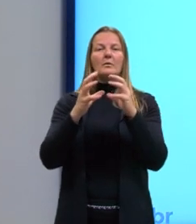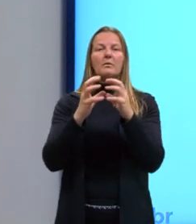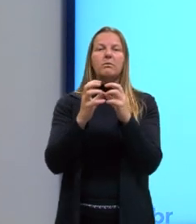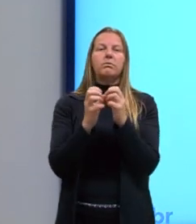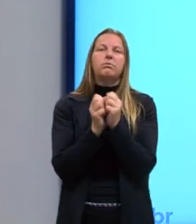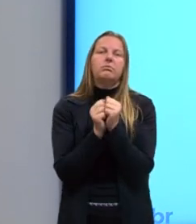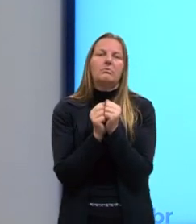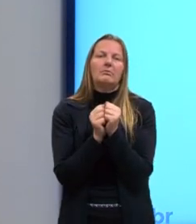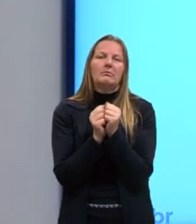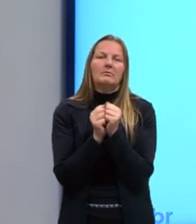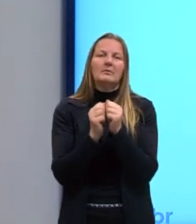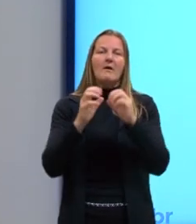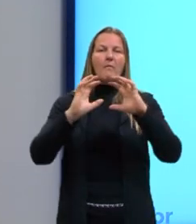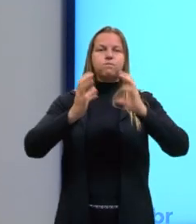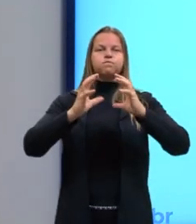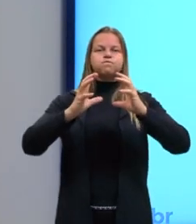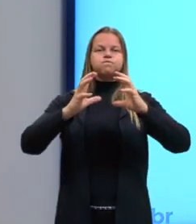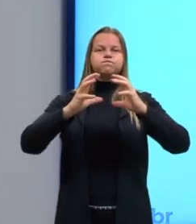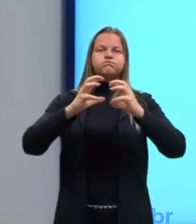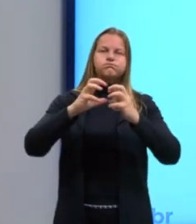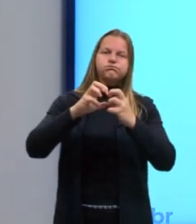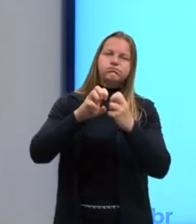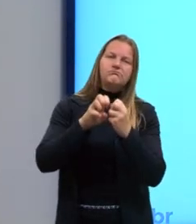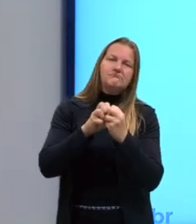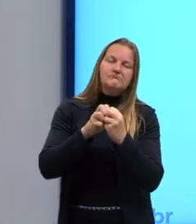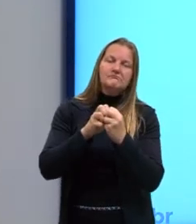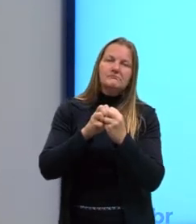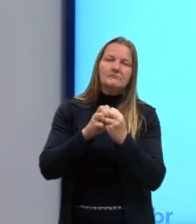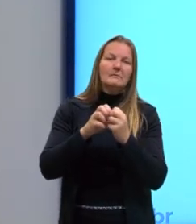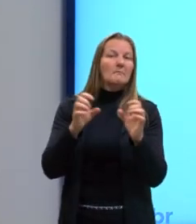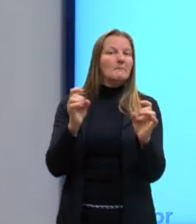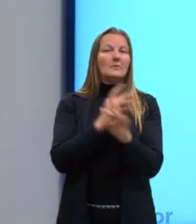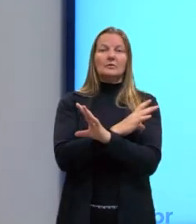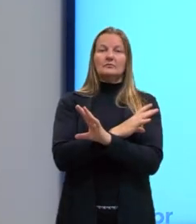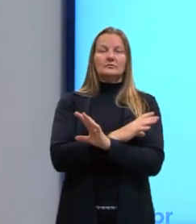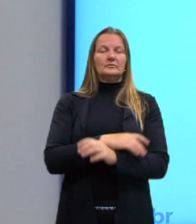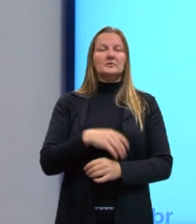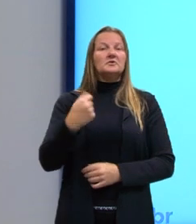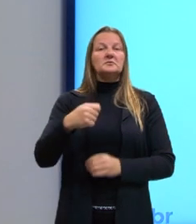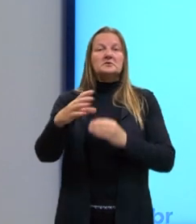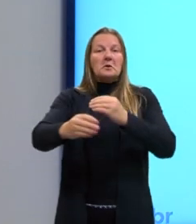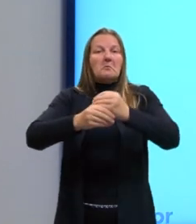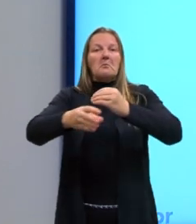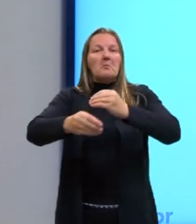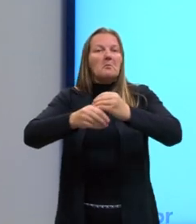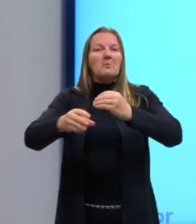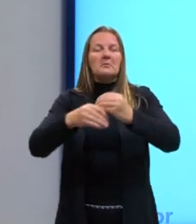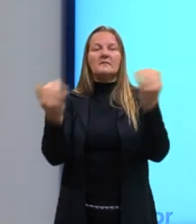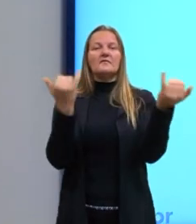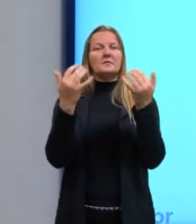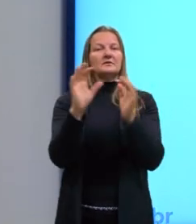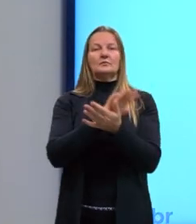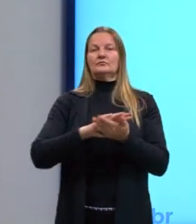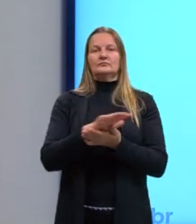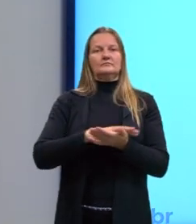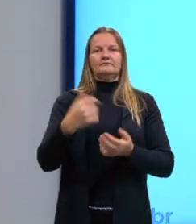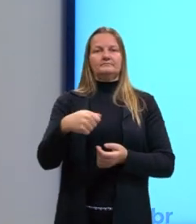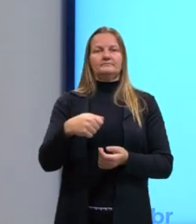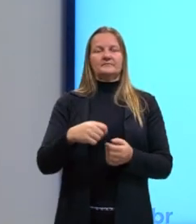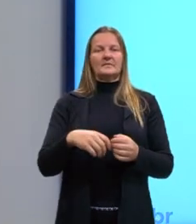a mesma coisa. Eu sei que a ação aconteceu ali, eu não preciso de nenhuma informação a mais. Ou,